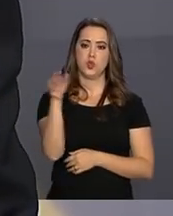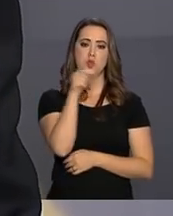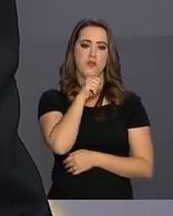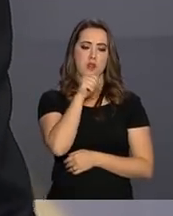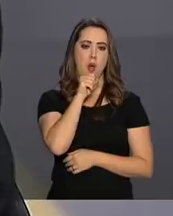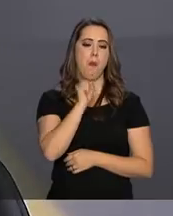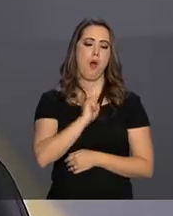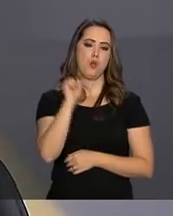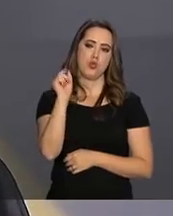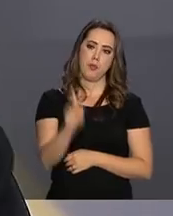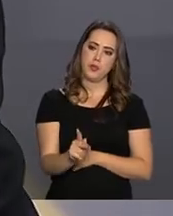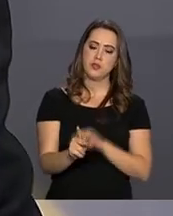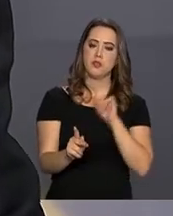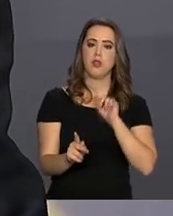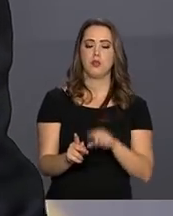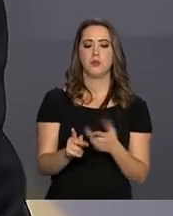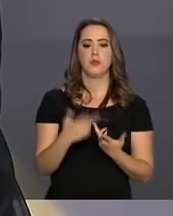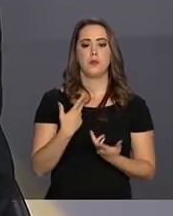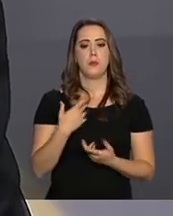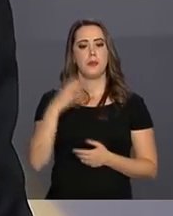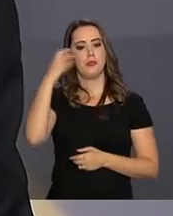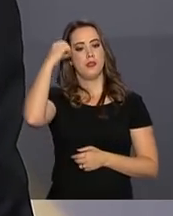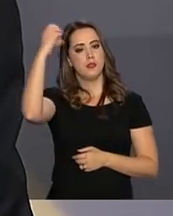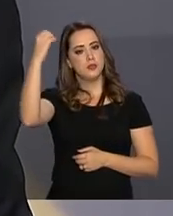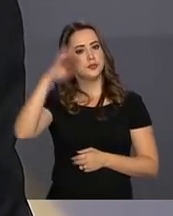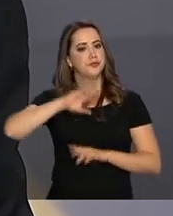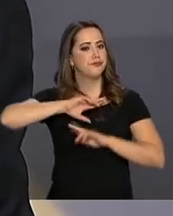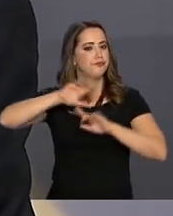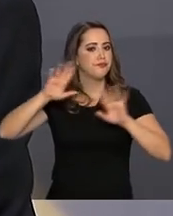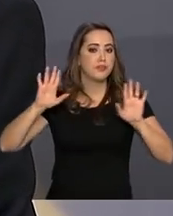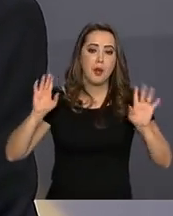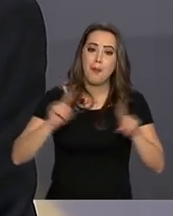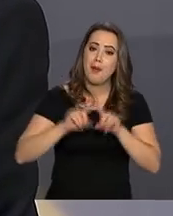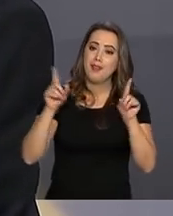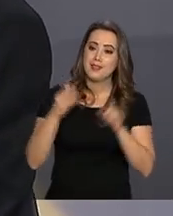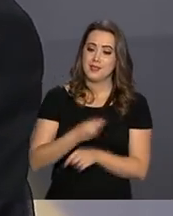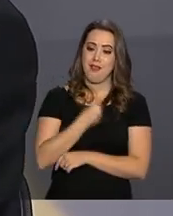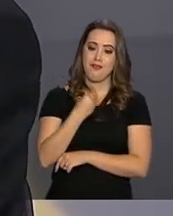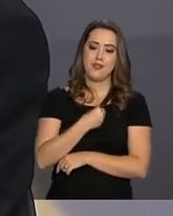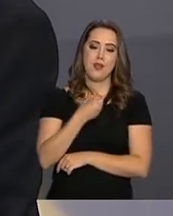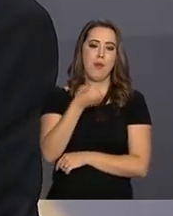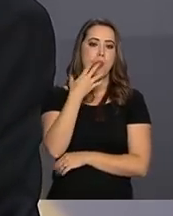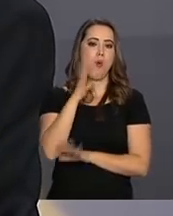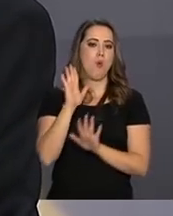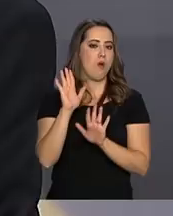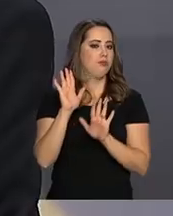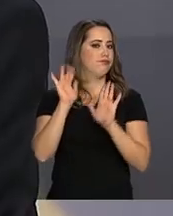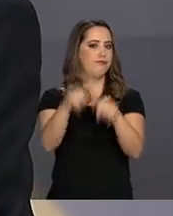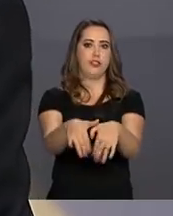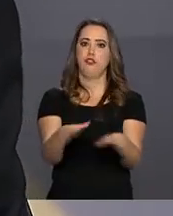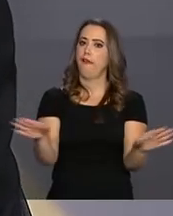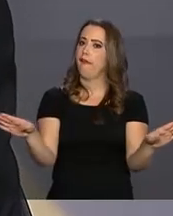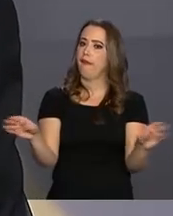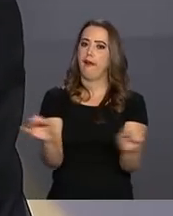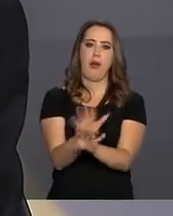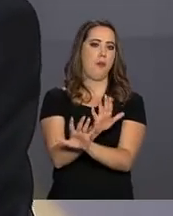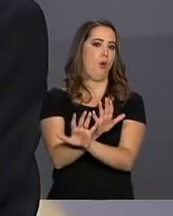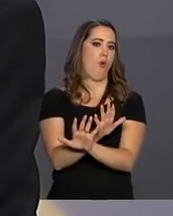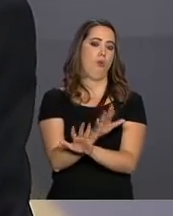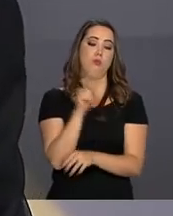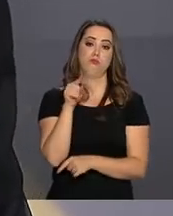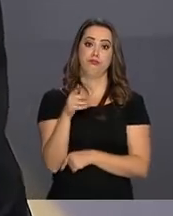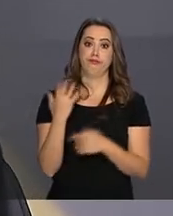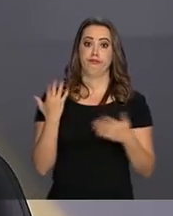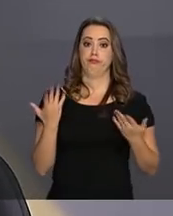podiam se aposentar e viajar, etc. Então, essa vida confortável, isso acabou. Fundamentalmente,